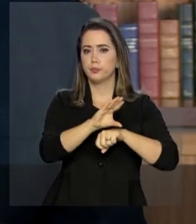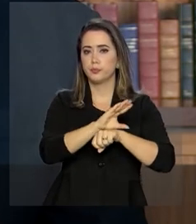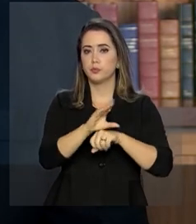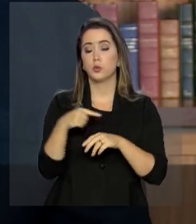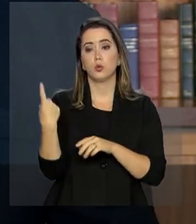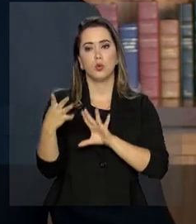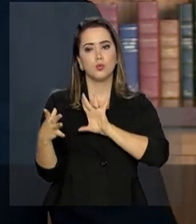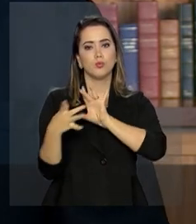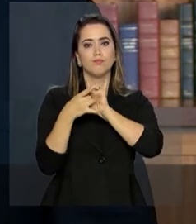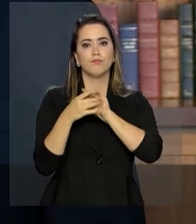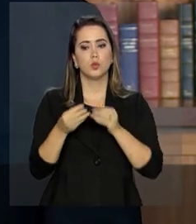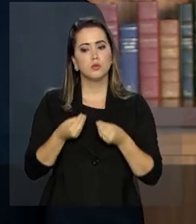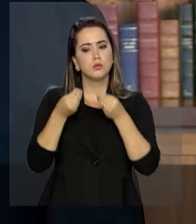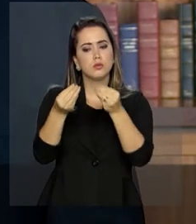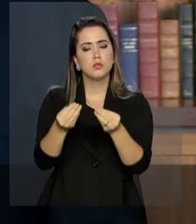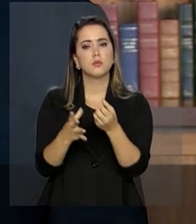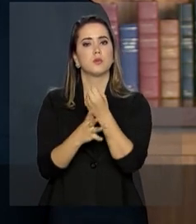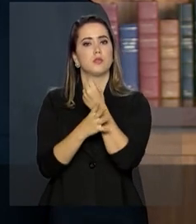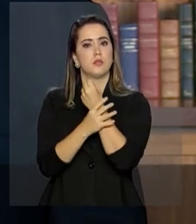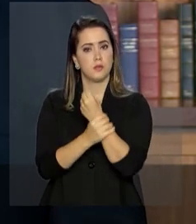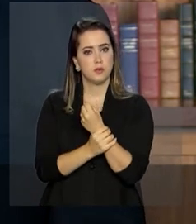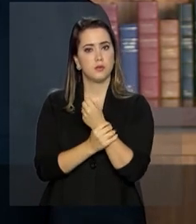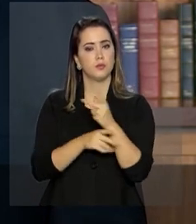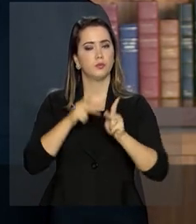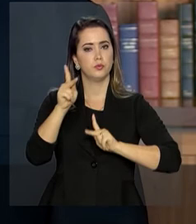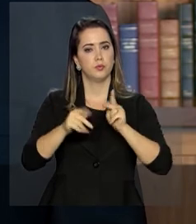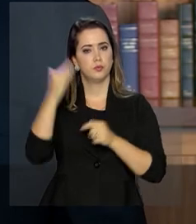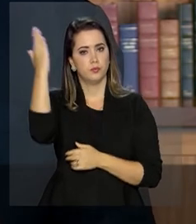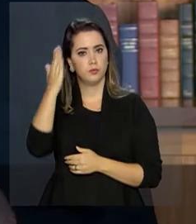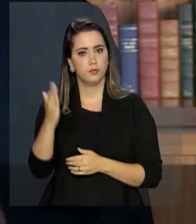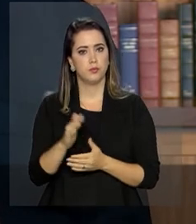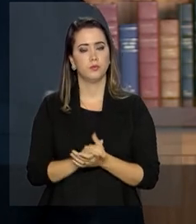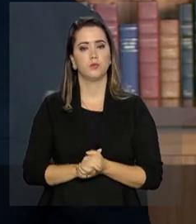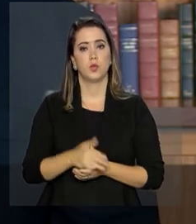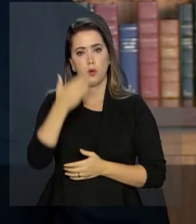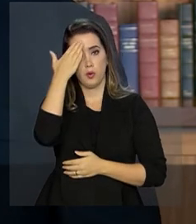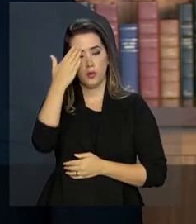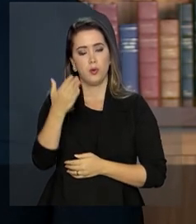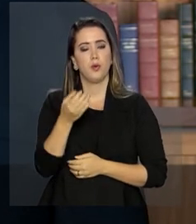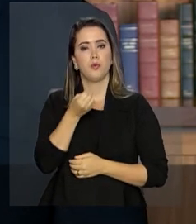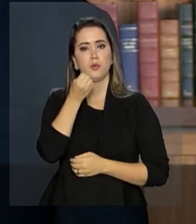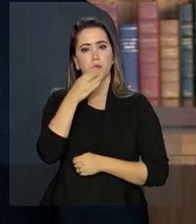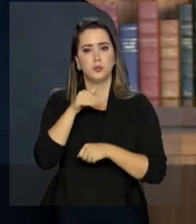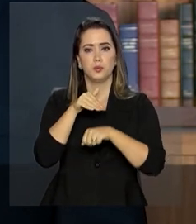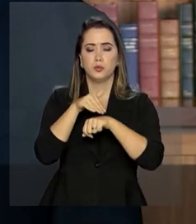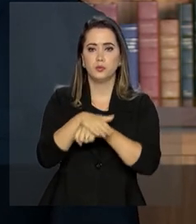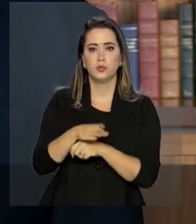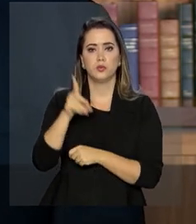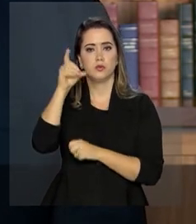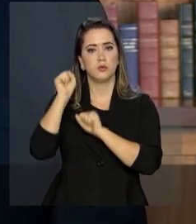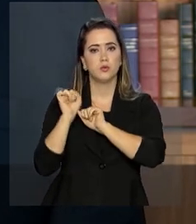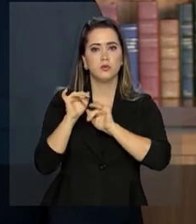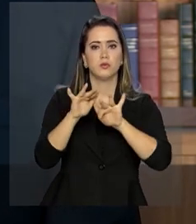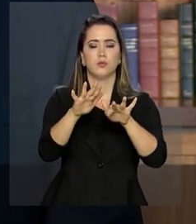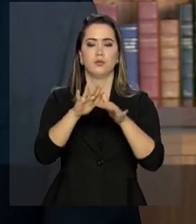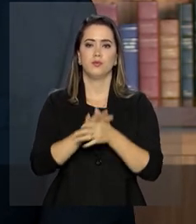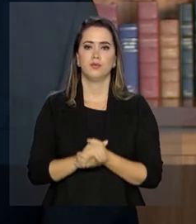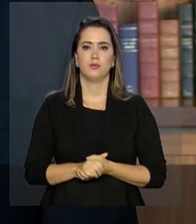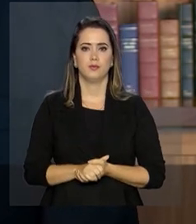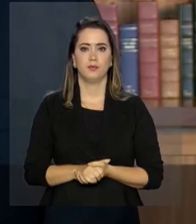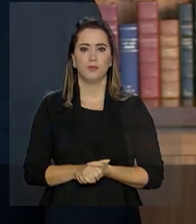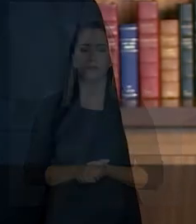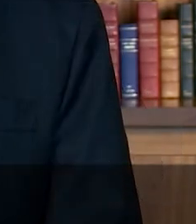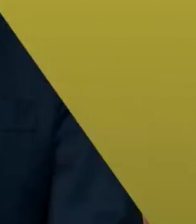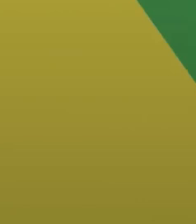Unidos, traremos segurança para o povo brasileiro. Obrigado pela atenção. Boa noite. Que Deus nos